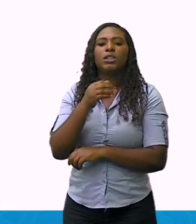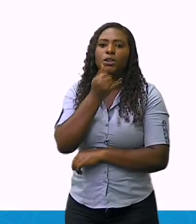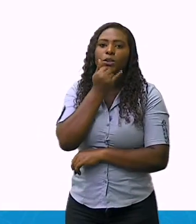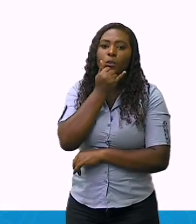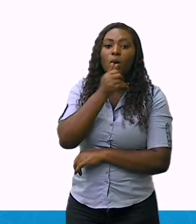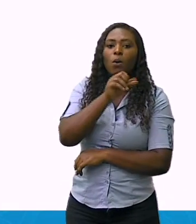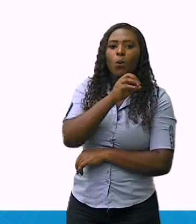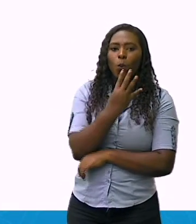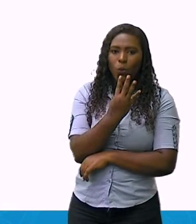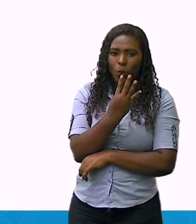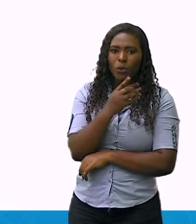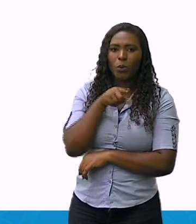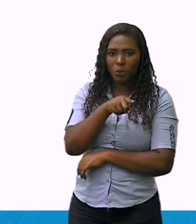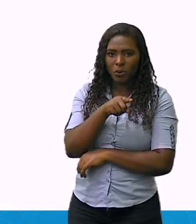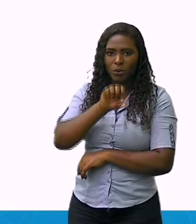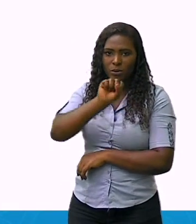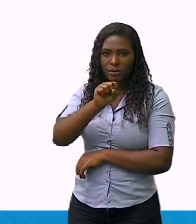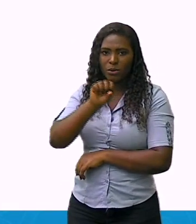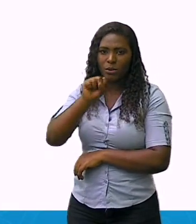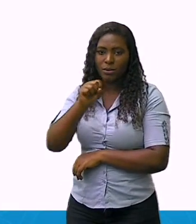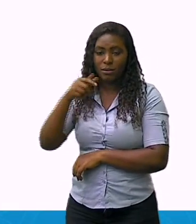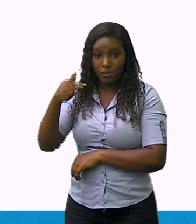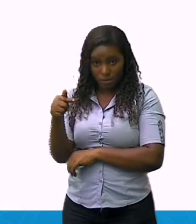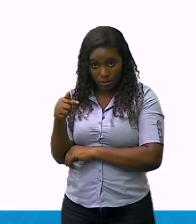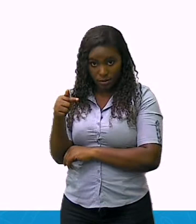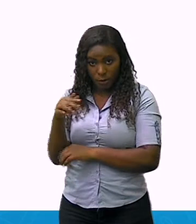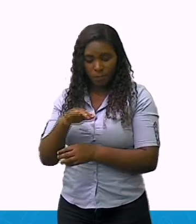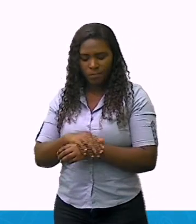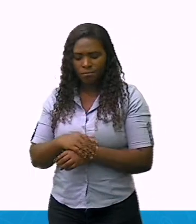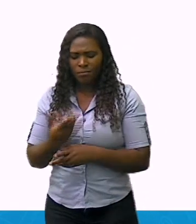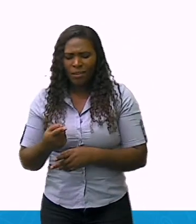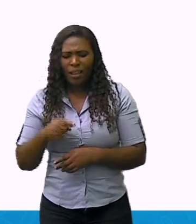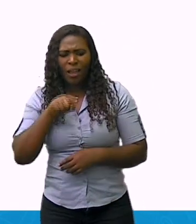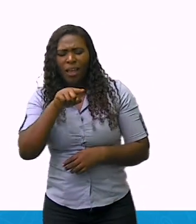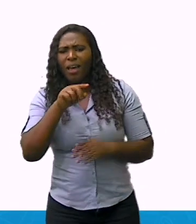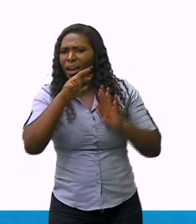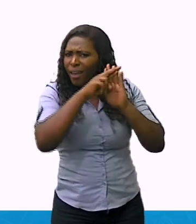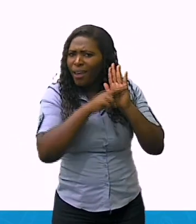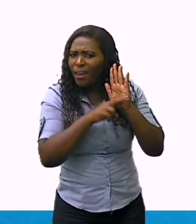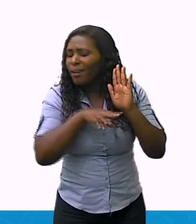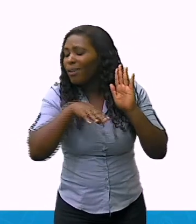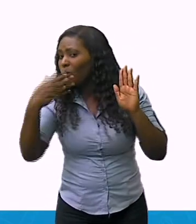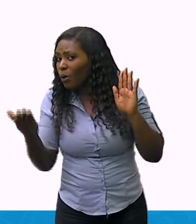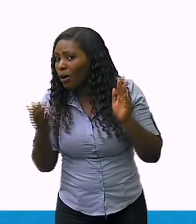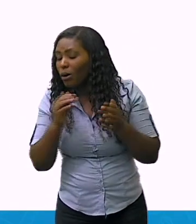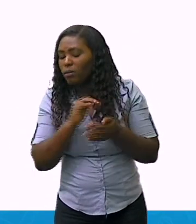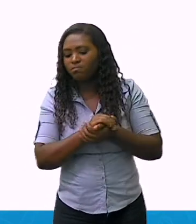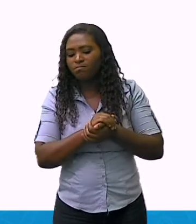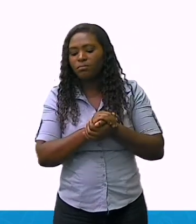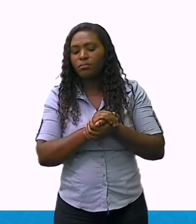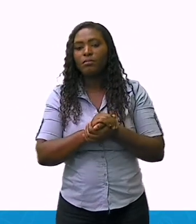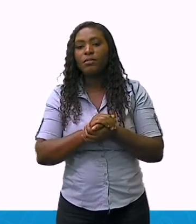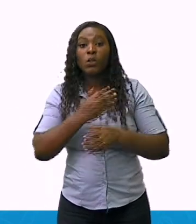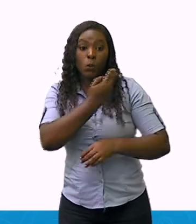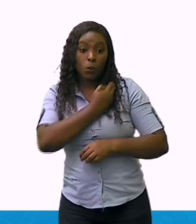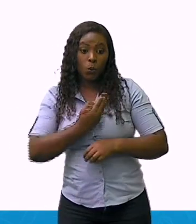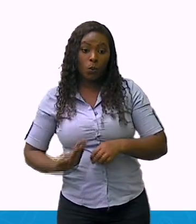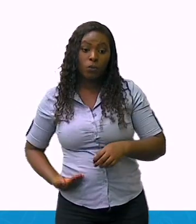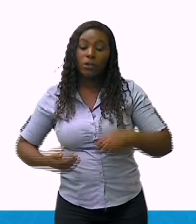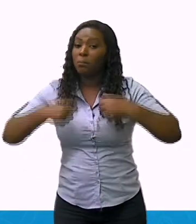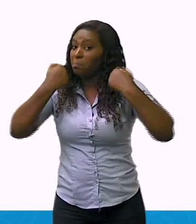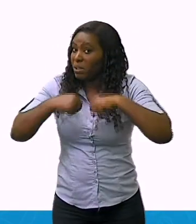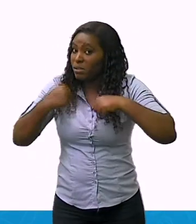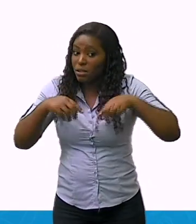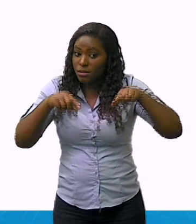procedimento de identificação delimitação, delimitação, demarcação e